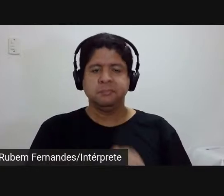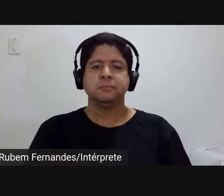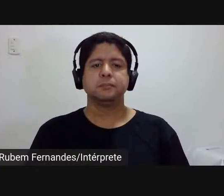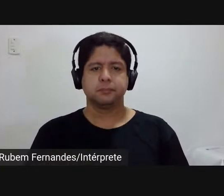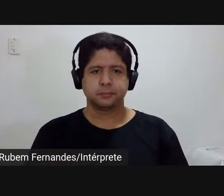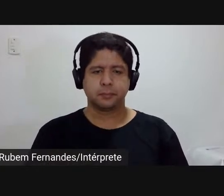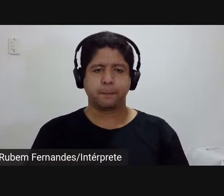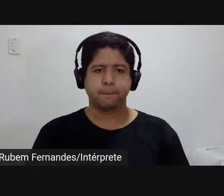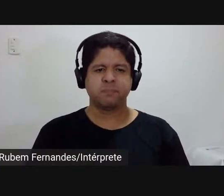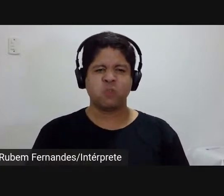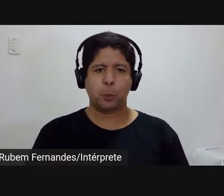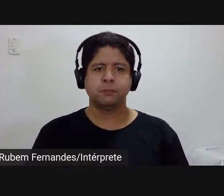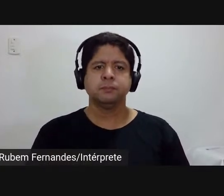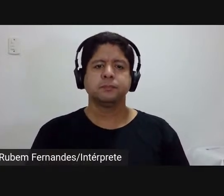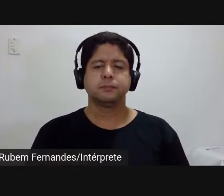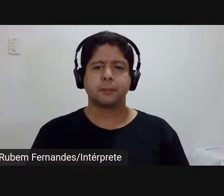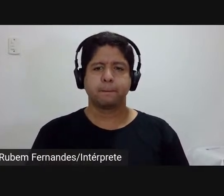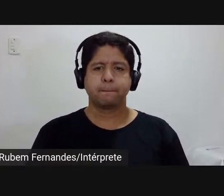Eu,